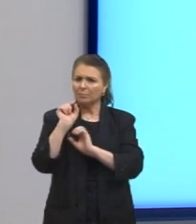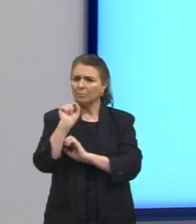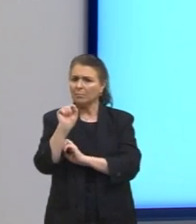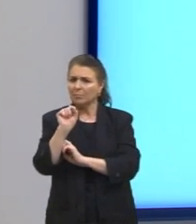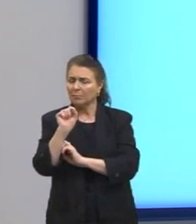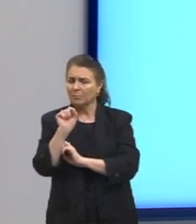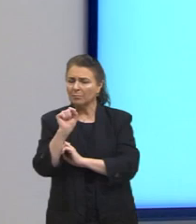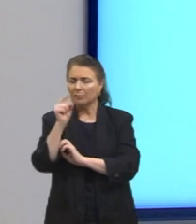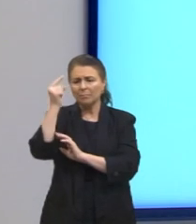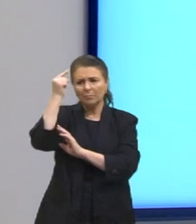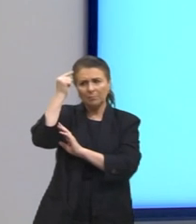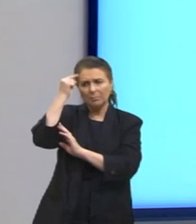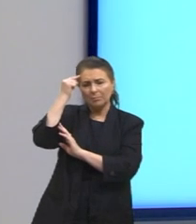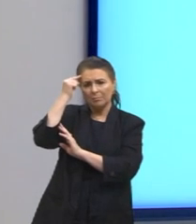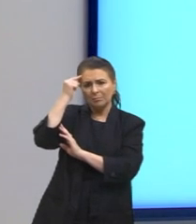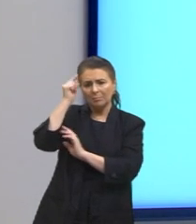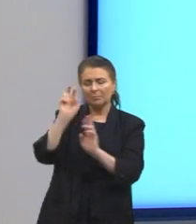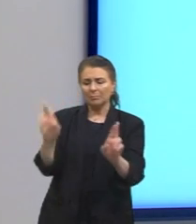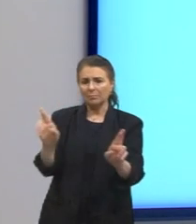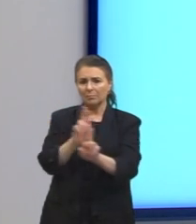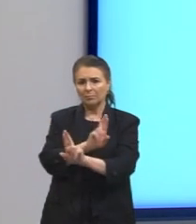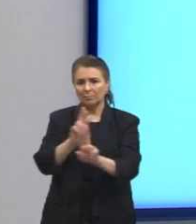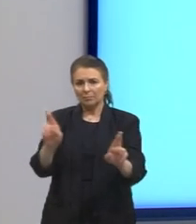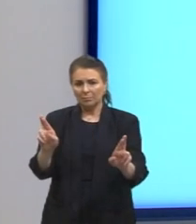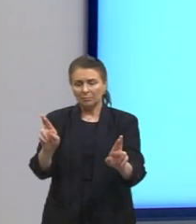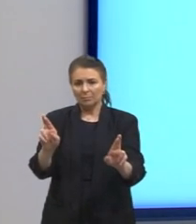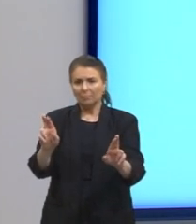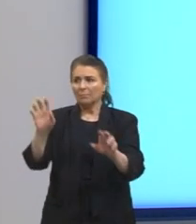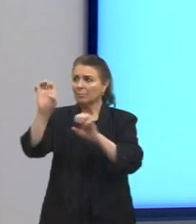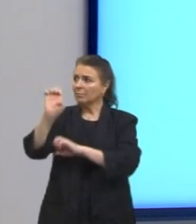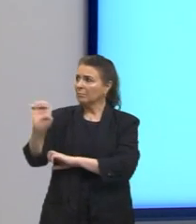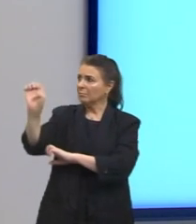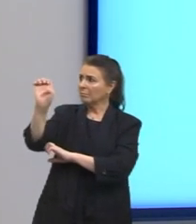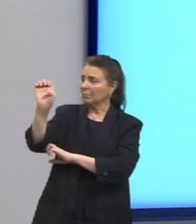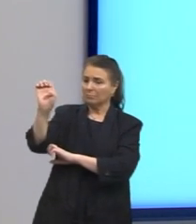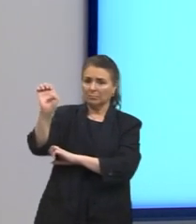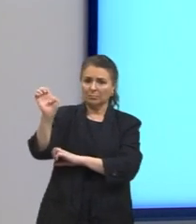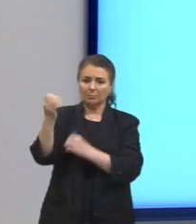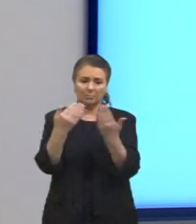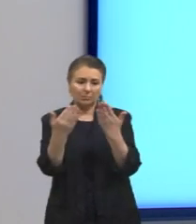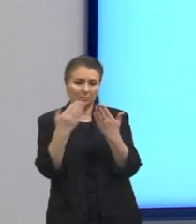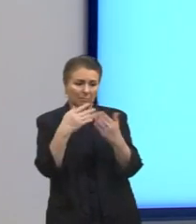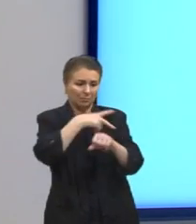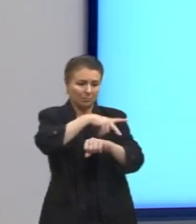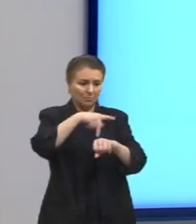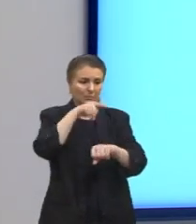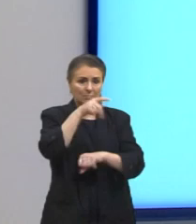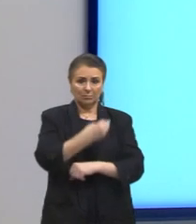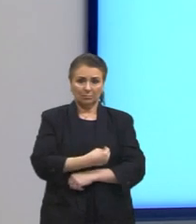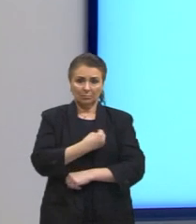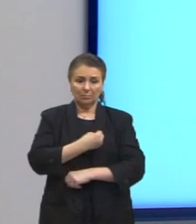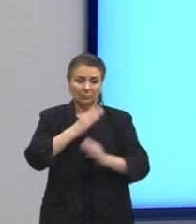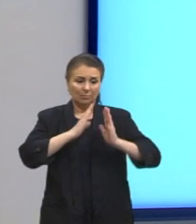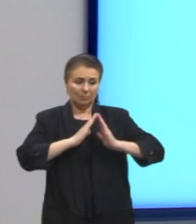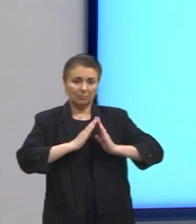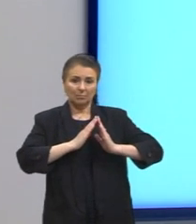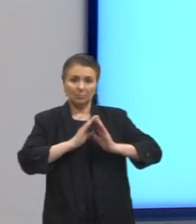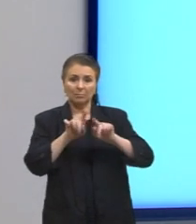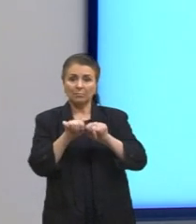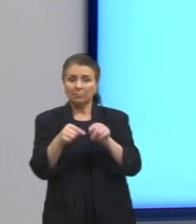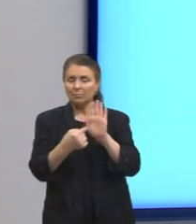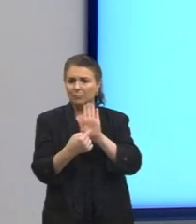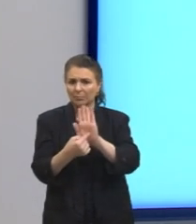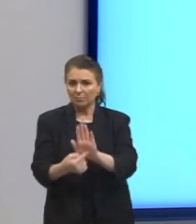ela pensa em relação à Europa, em relação ao país onde ela vive. Porém, ela mostra